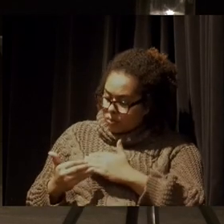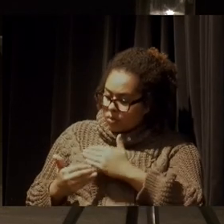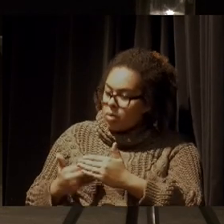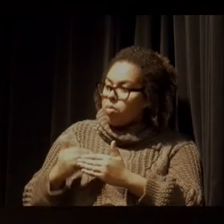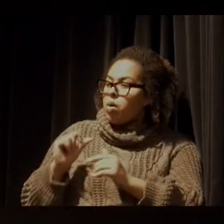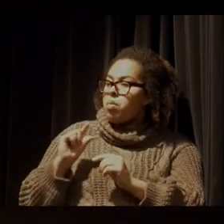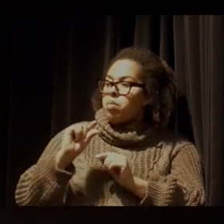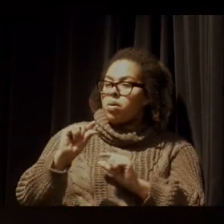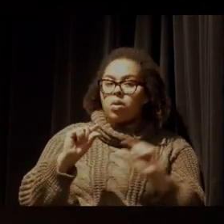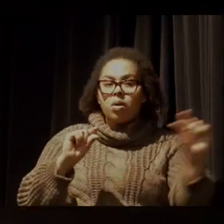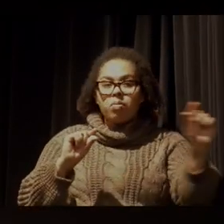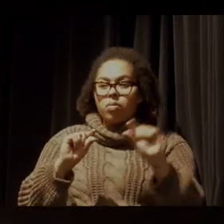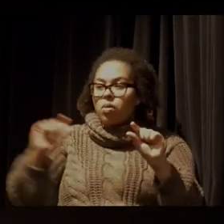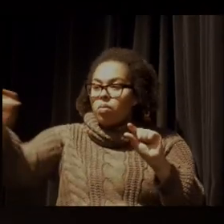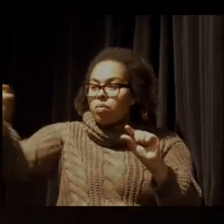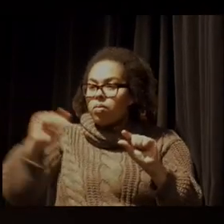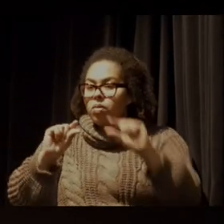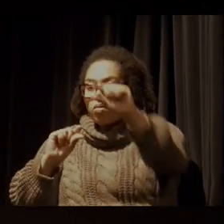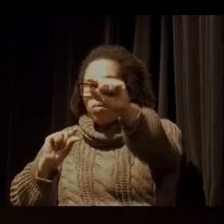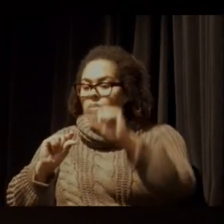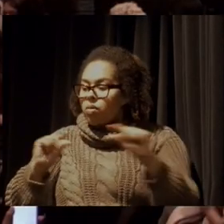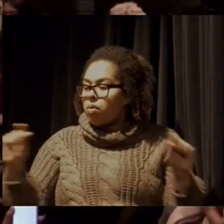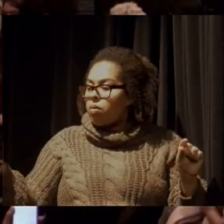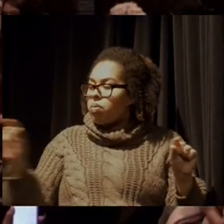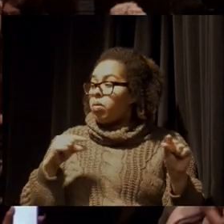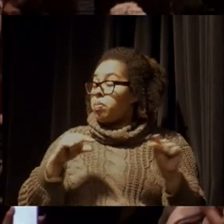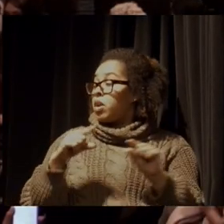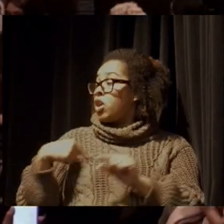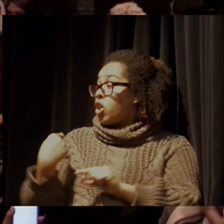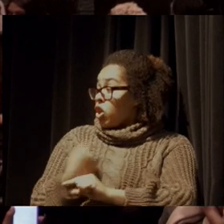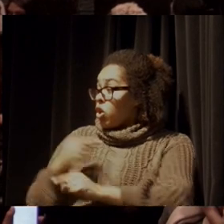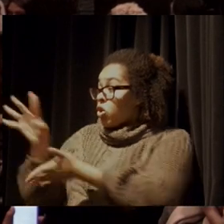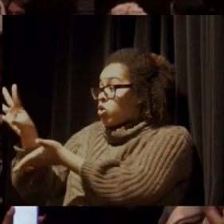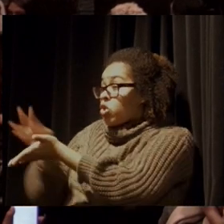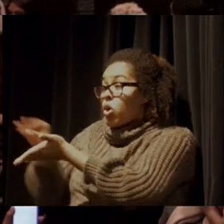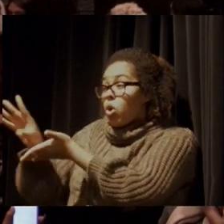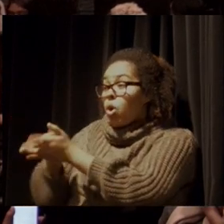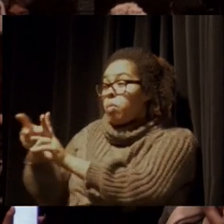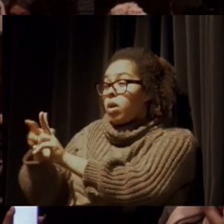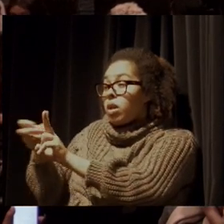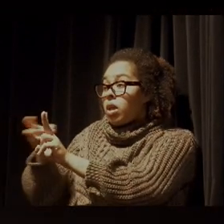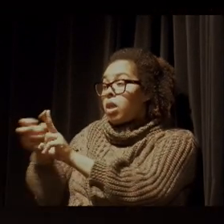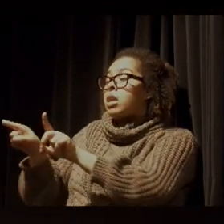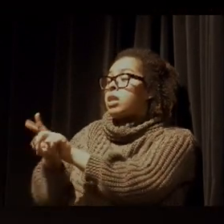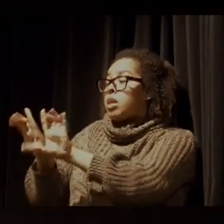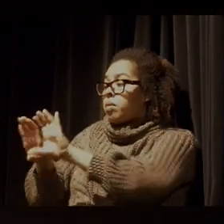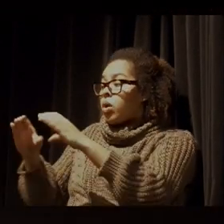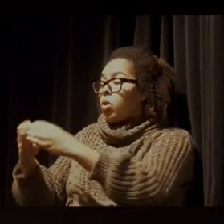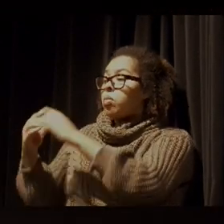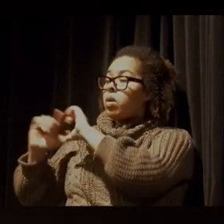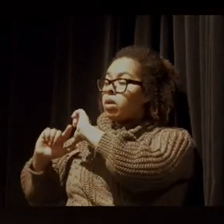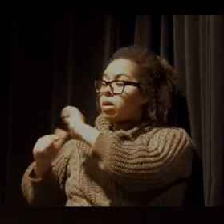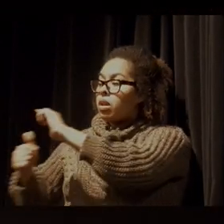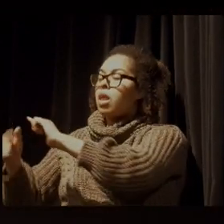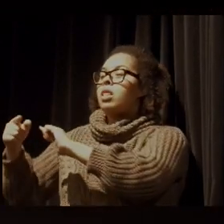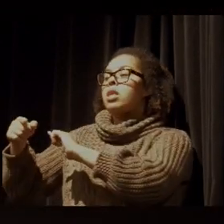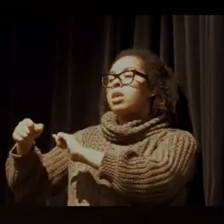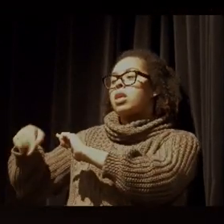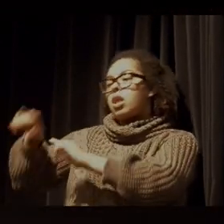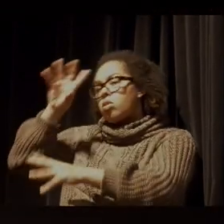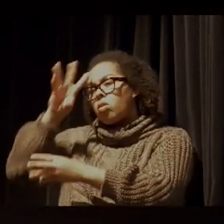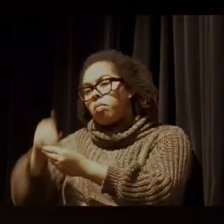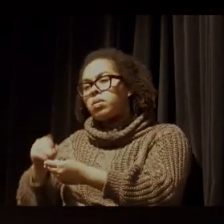coletivo. Que a gente aprenda com os povos indígenas, com as comunidades tradicionais, que é essa lógica da construção